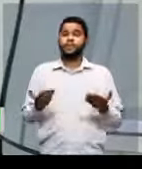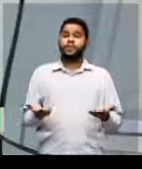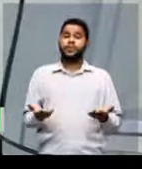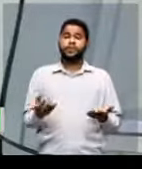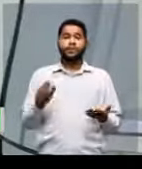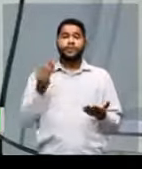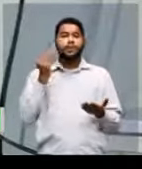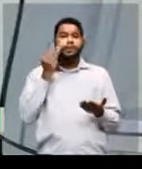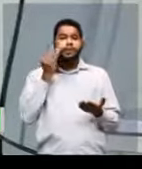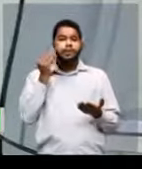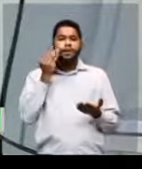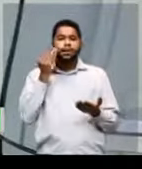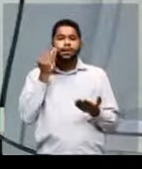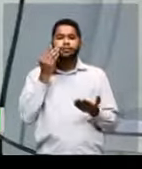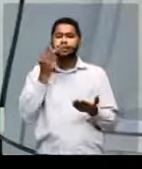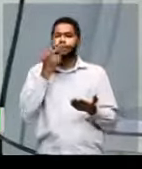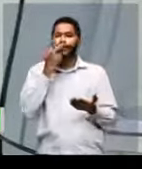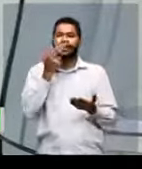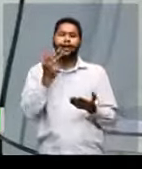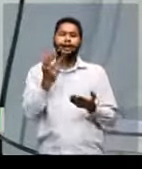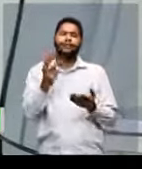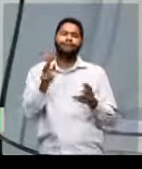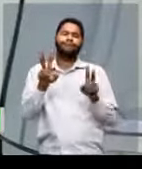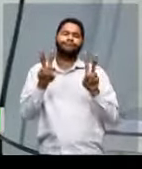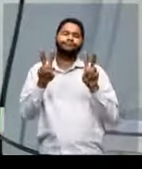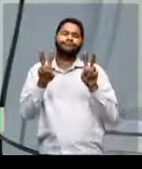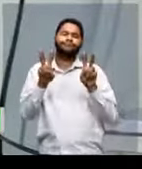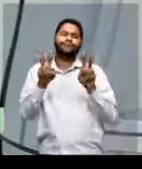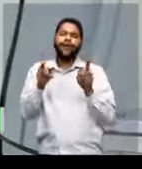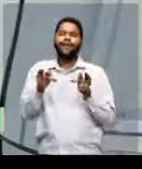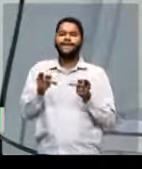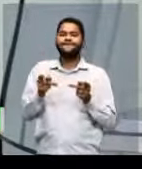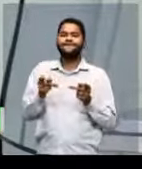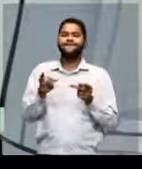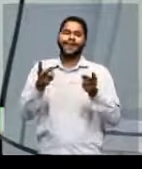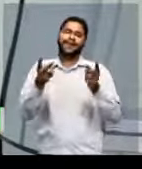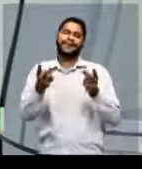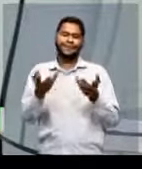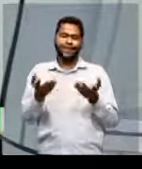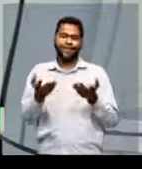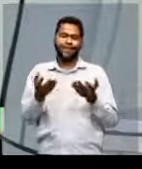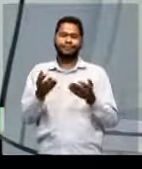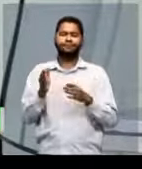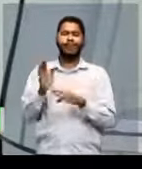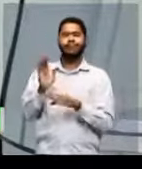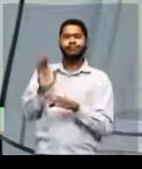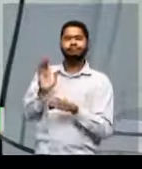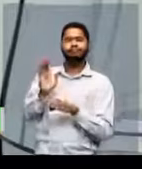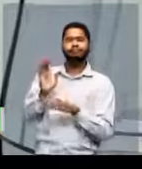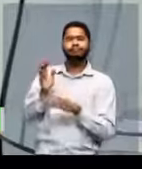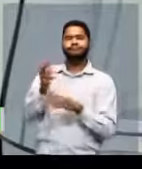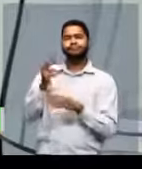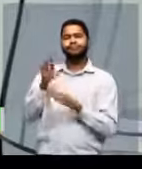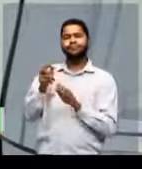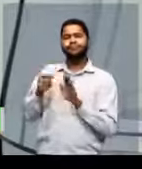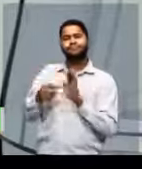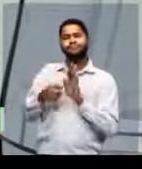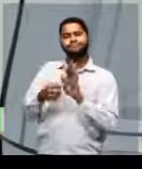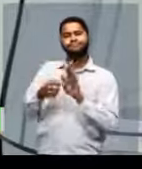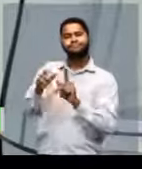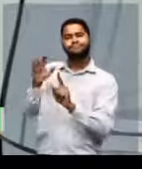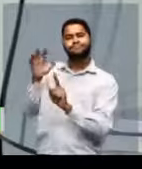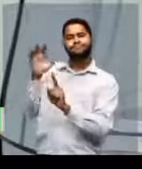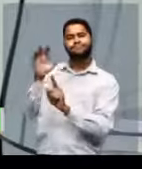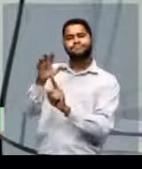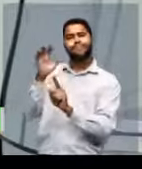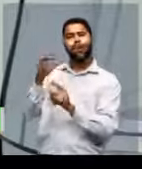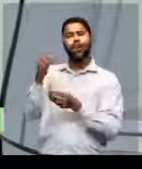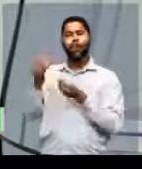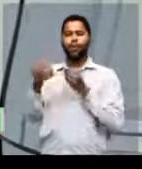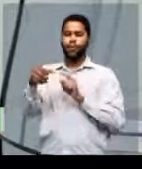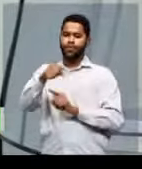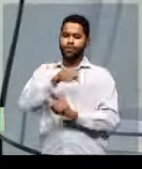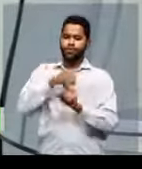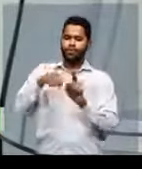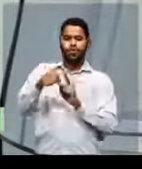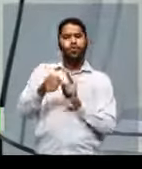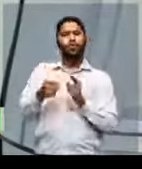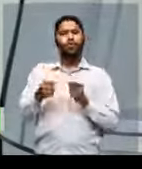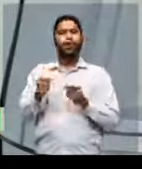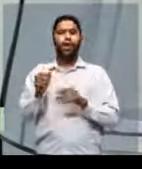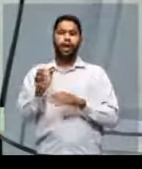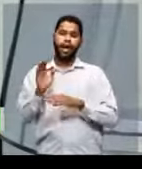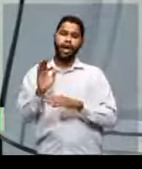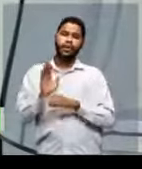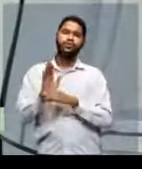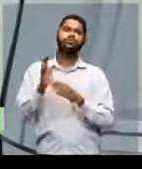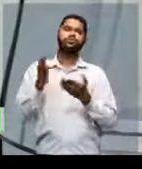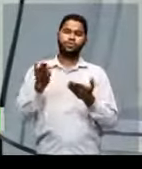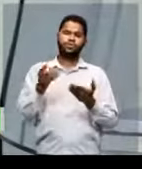a tentativa de vender, como que a Sociologia pode ajudar vocês a ter um desempenho diferenciado lá no Enem.